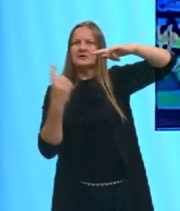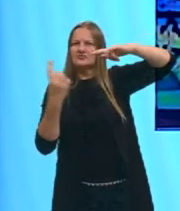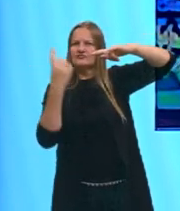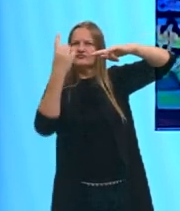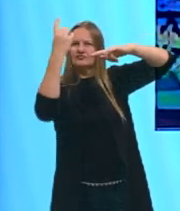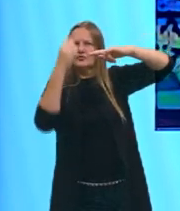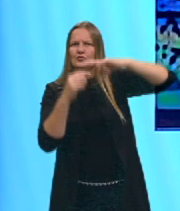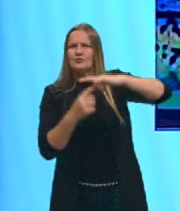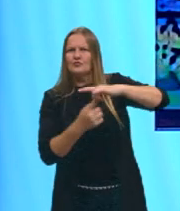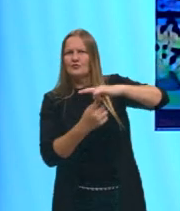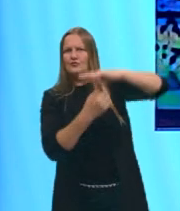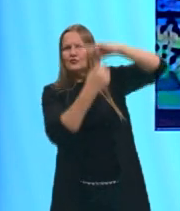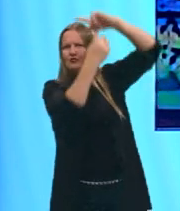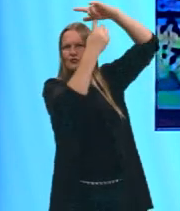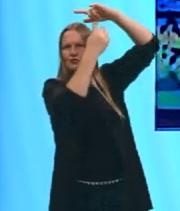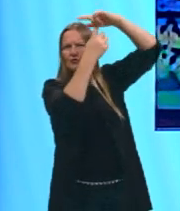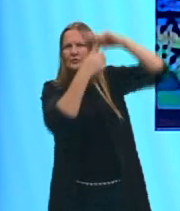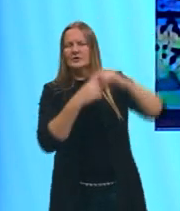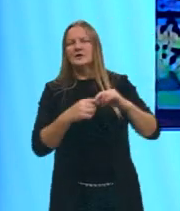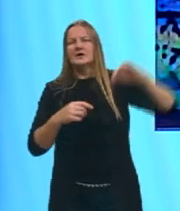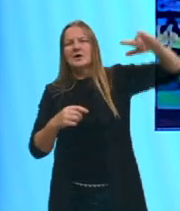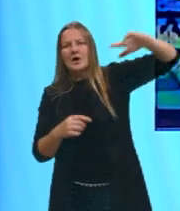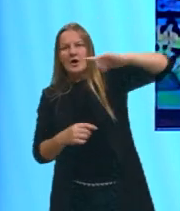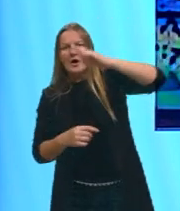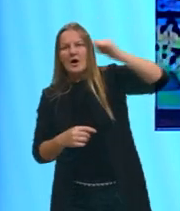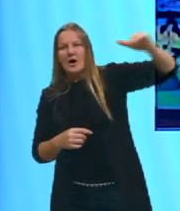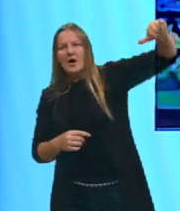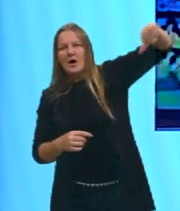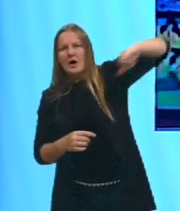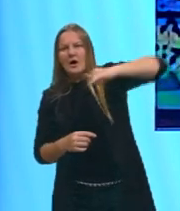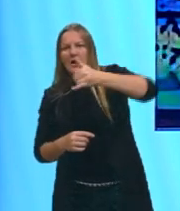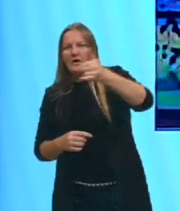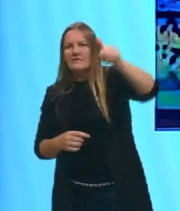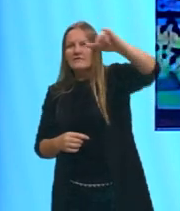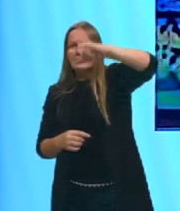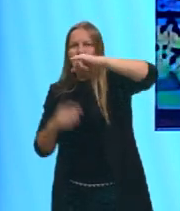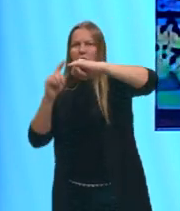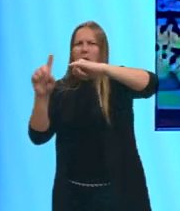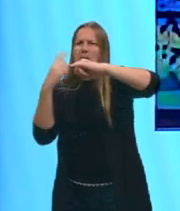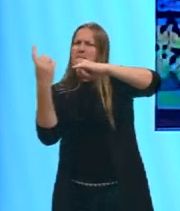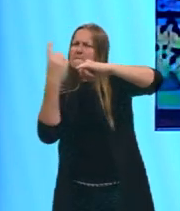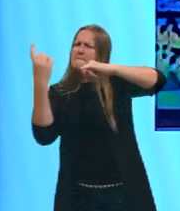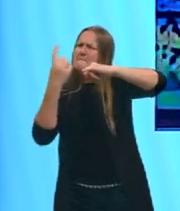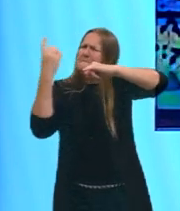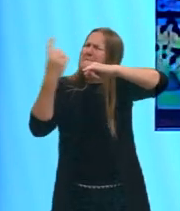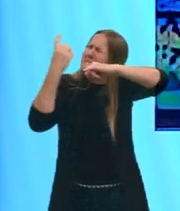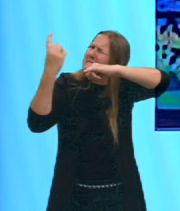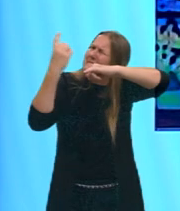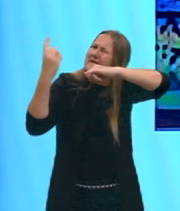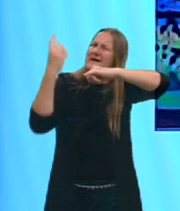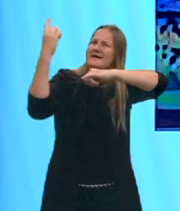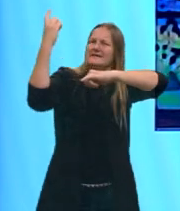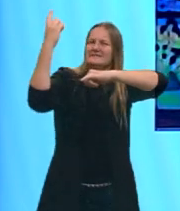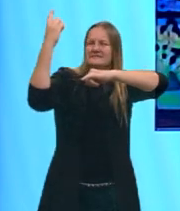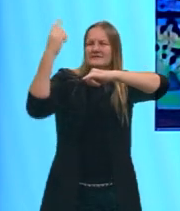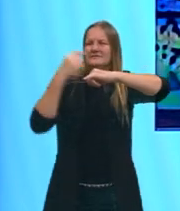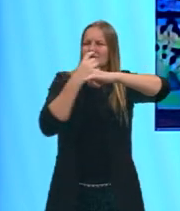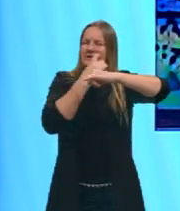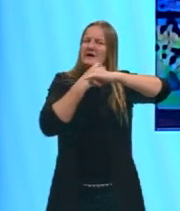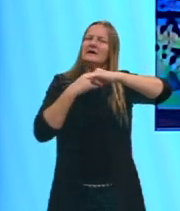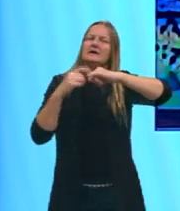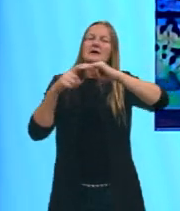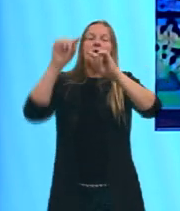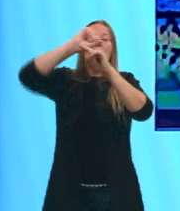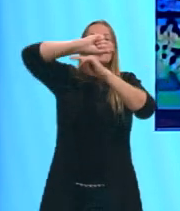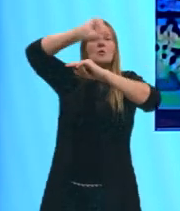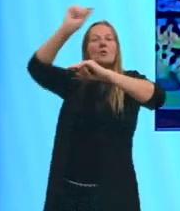de altura, né, desse terreno nós temos o avião. E acima, né, na parte orbital, da